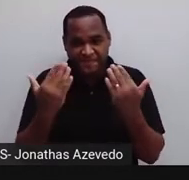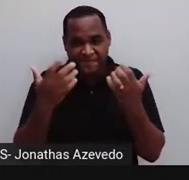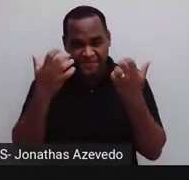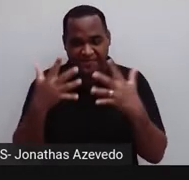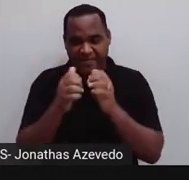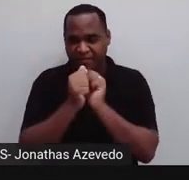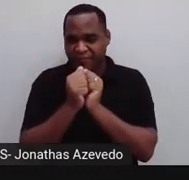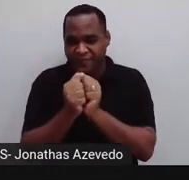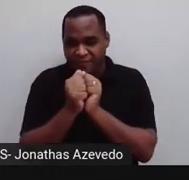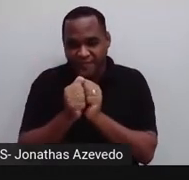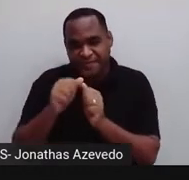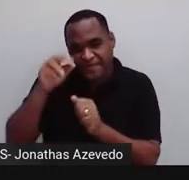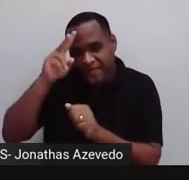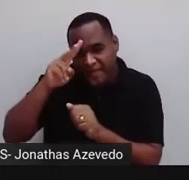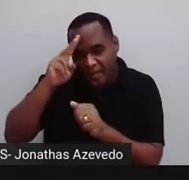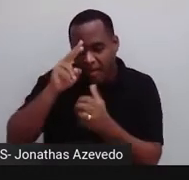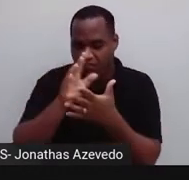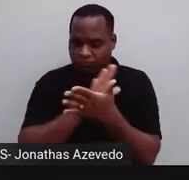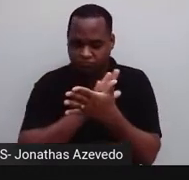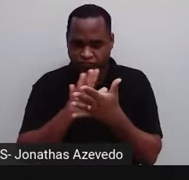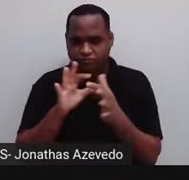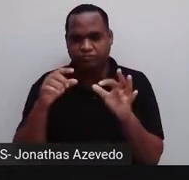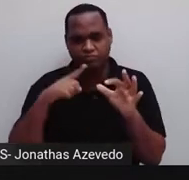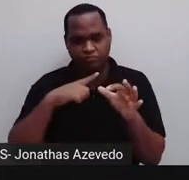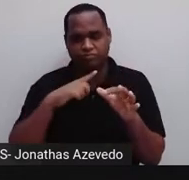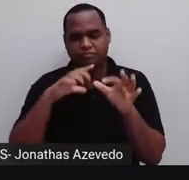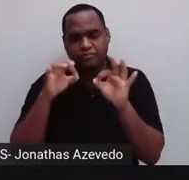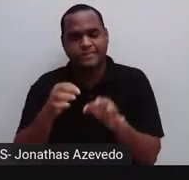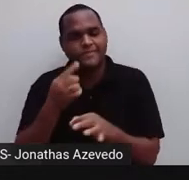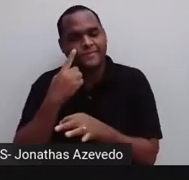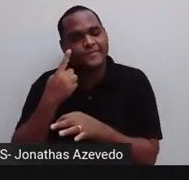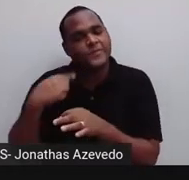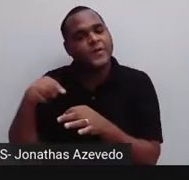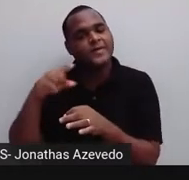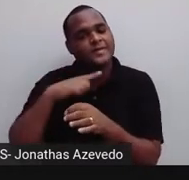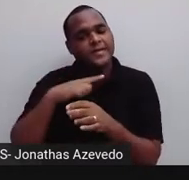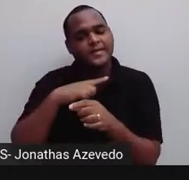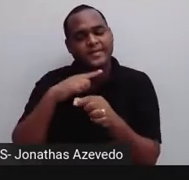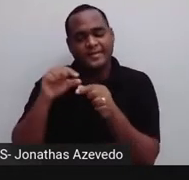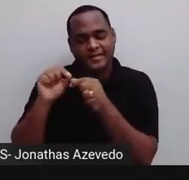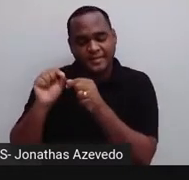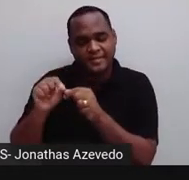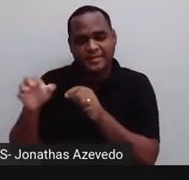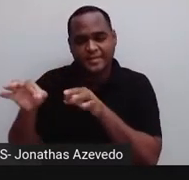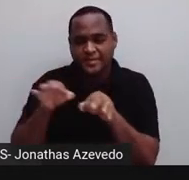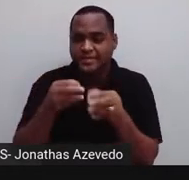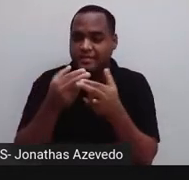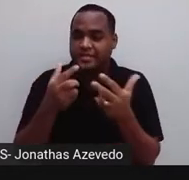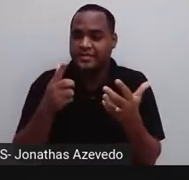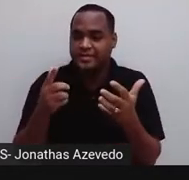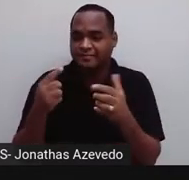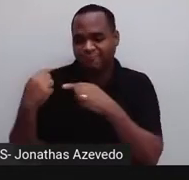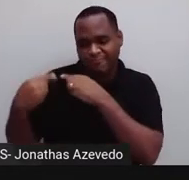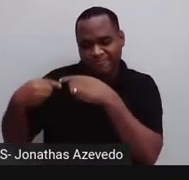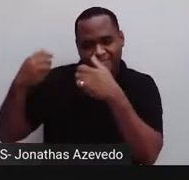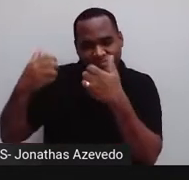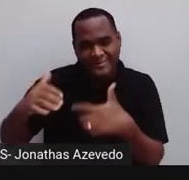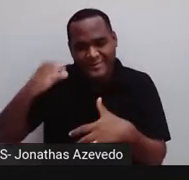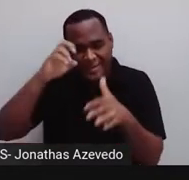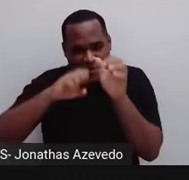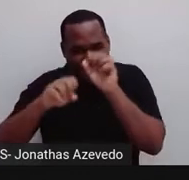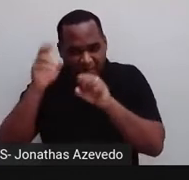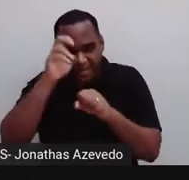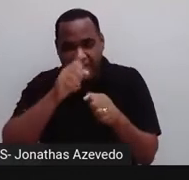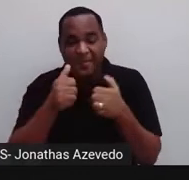juntos lembrar de algumas coisinhas que a gente veio fazendo aí ao longo de todas essas aulas. Então,